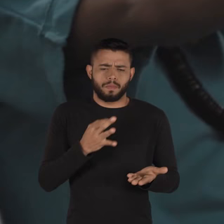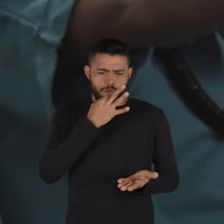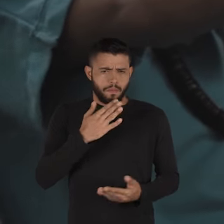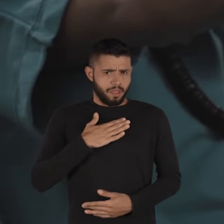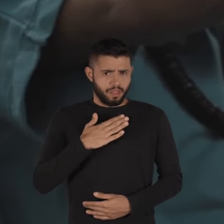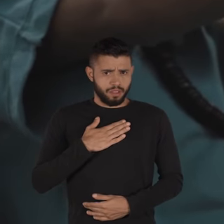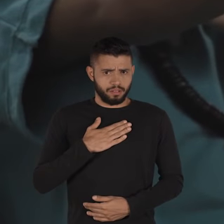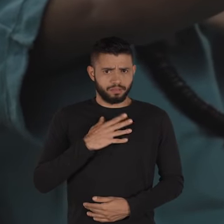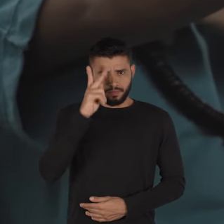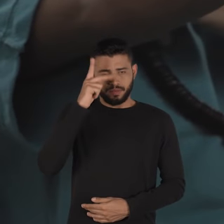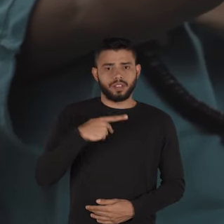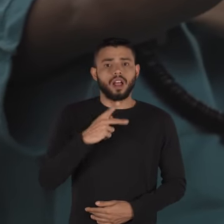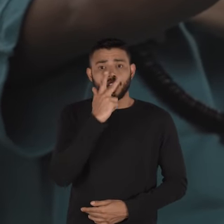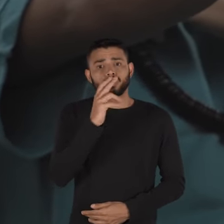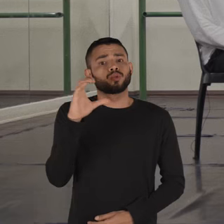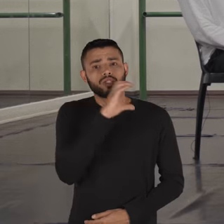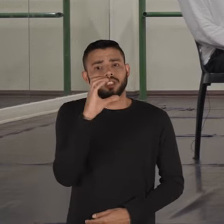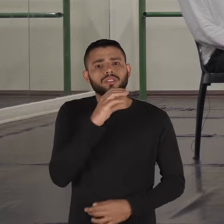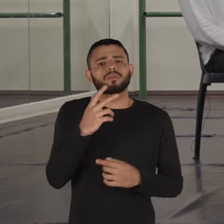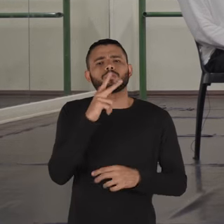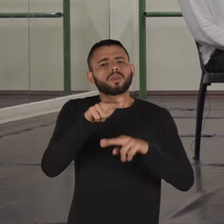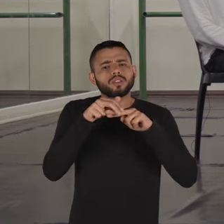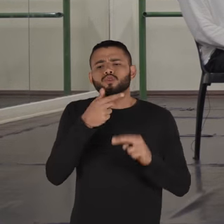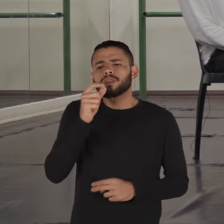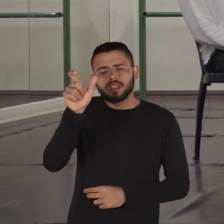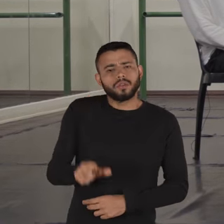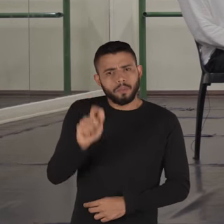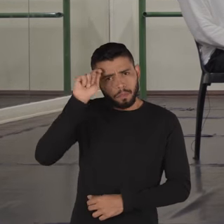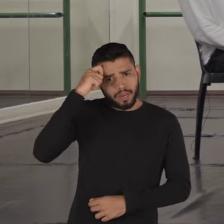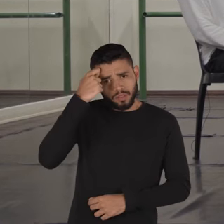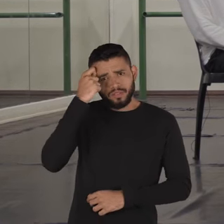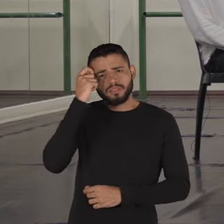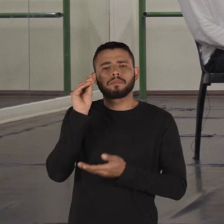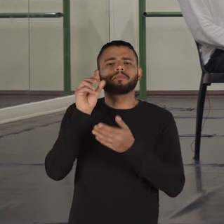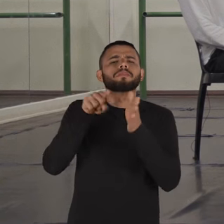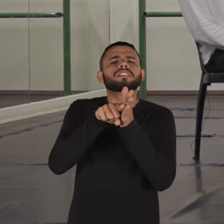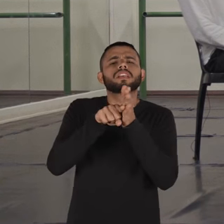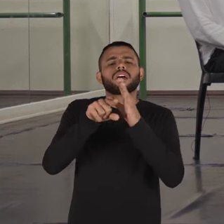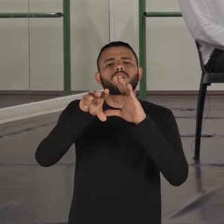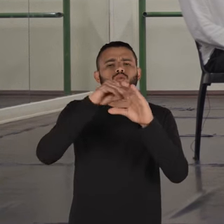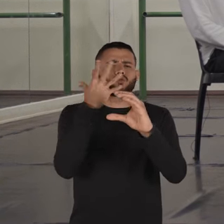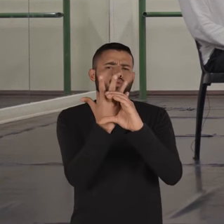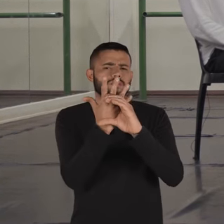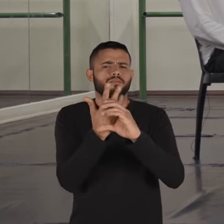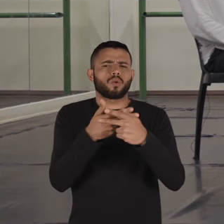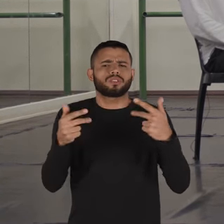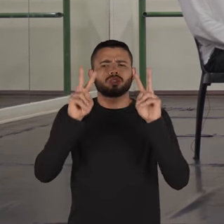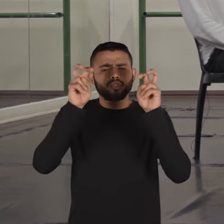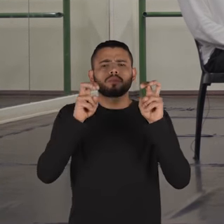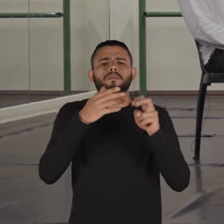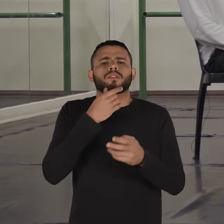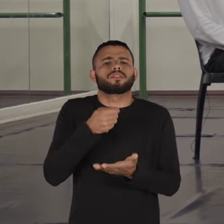pessoalmente é urgente pelo moleque preto que vai jogar no Youtube alguma coisa às vezes nem sobre